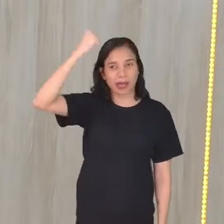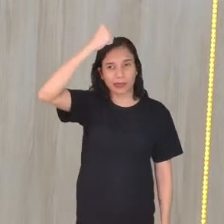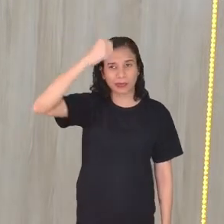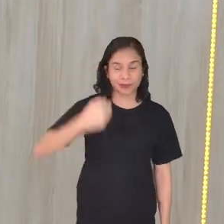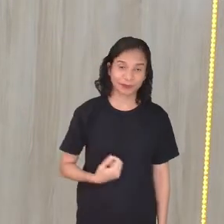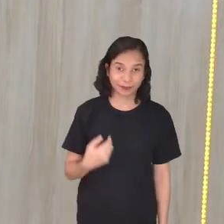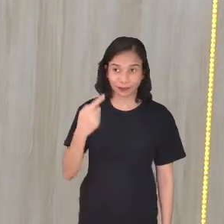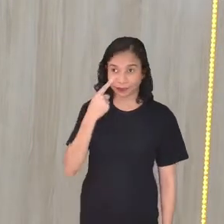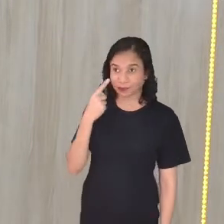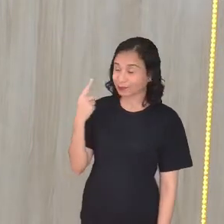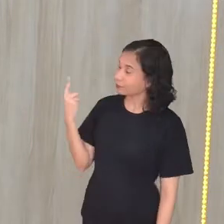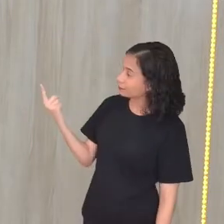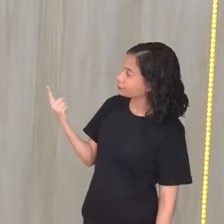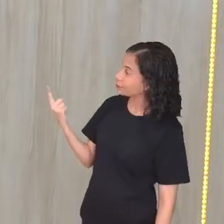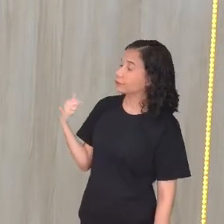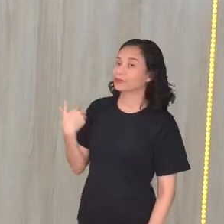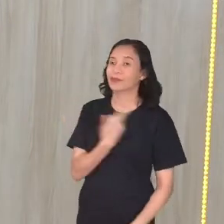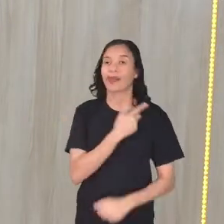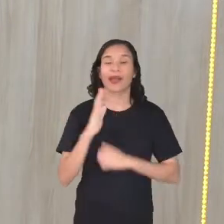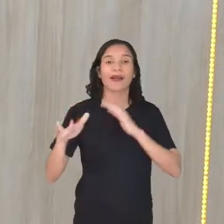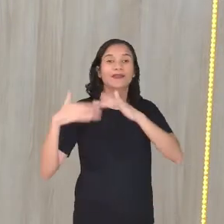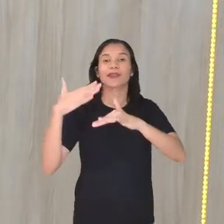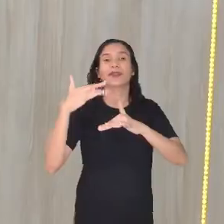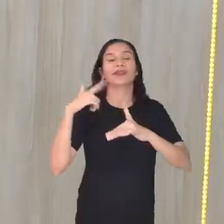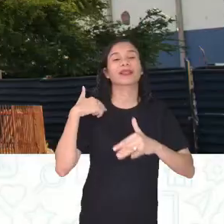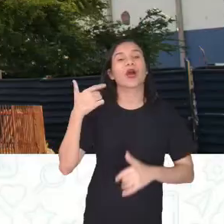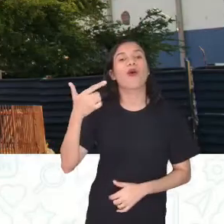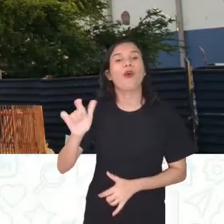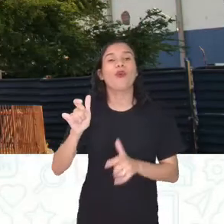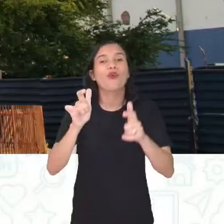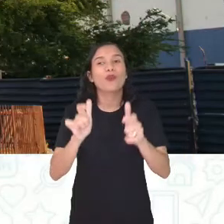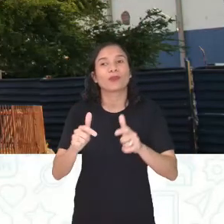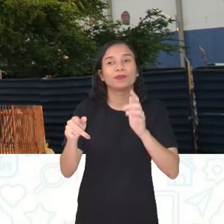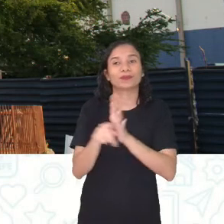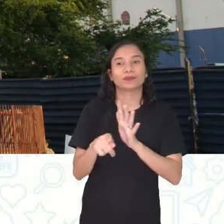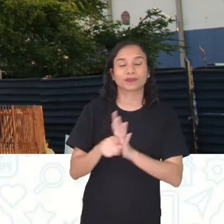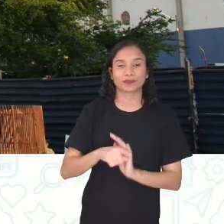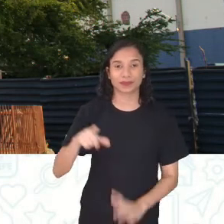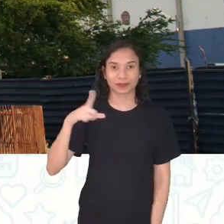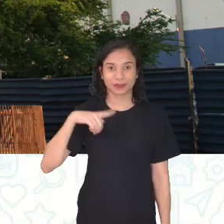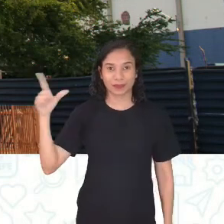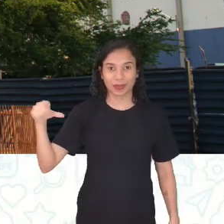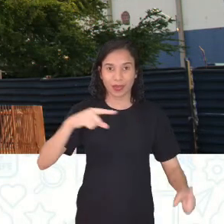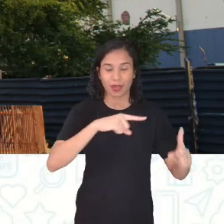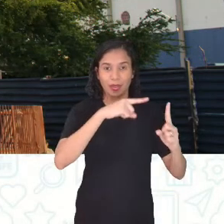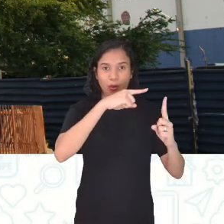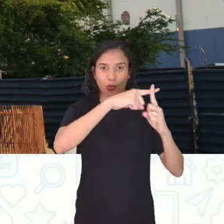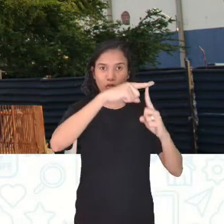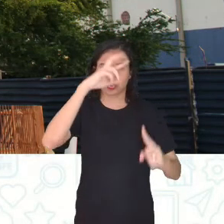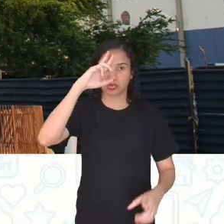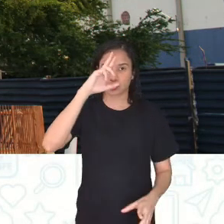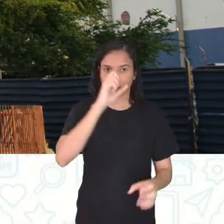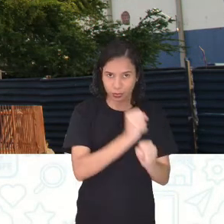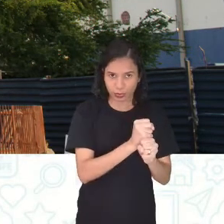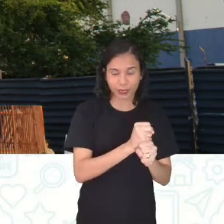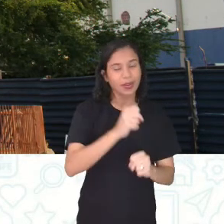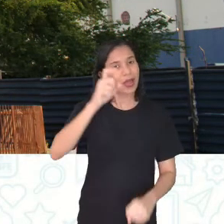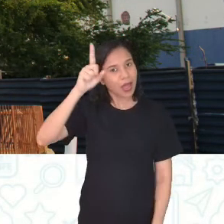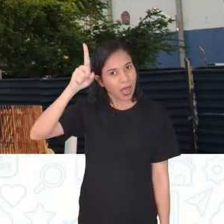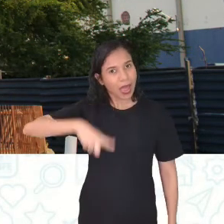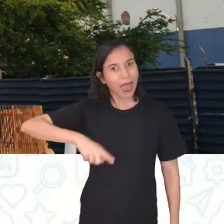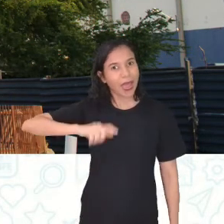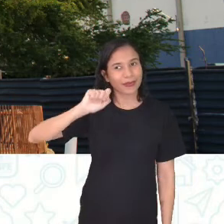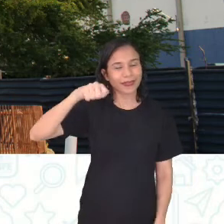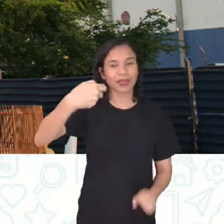Certo? Bom, mas avançando aqui, a gente tem outro lugar que é a Cruz do Patrão, né? Vejam só. É um símbolo da